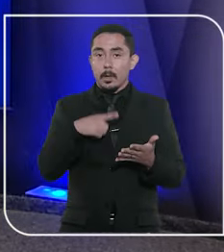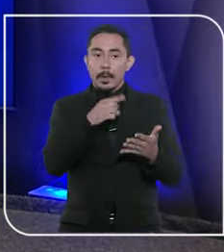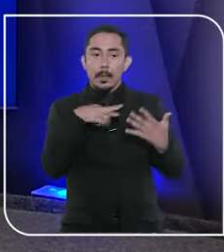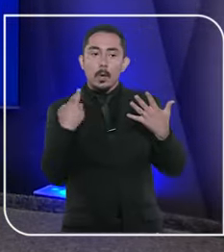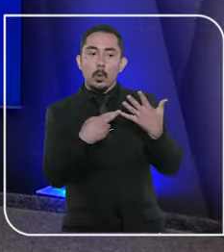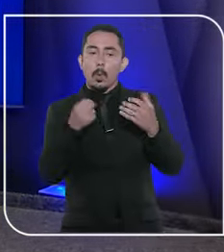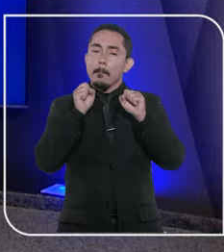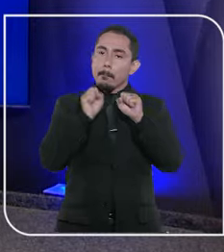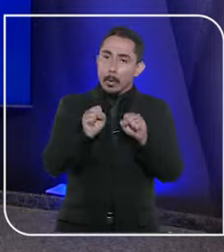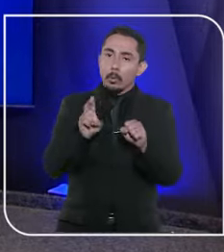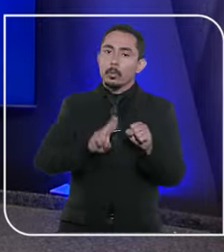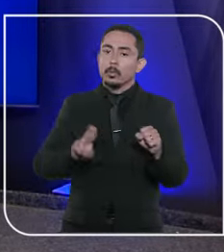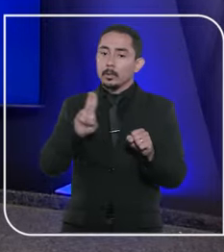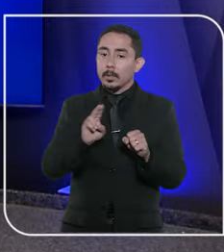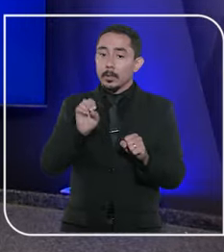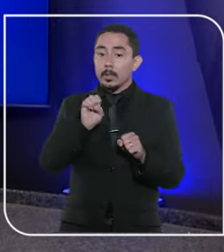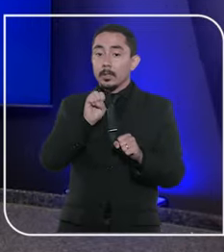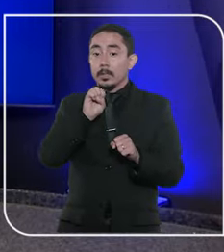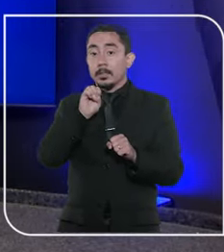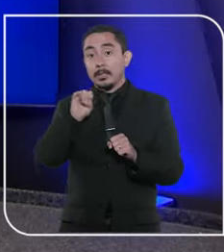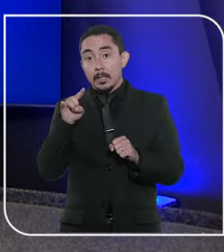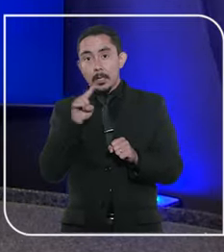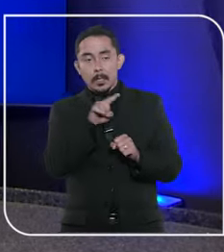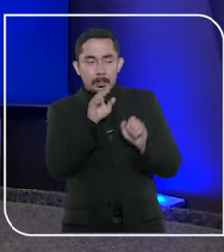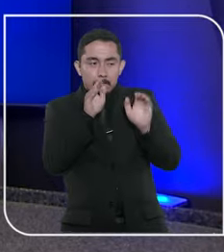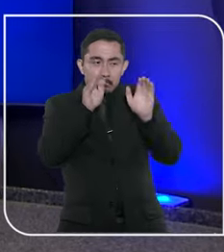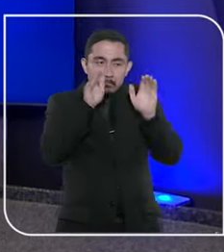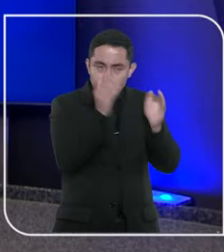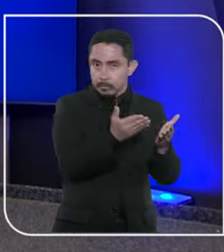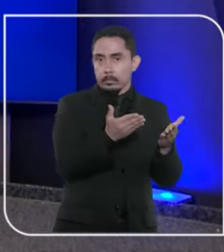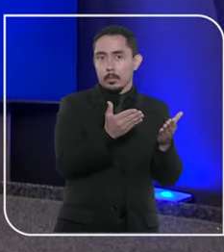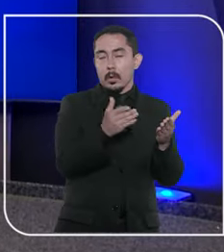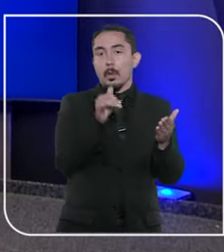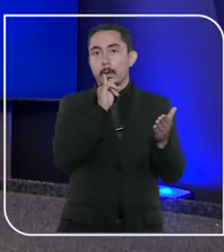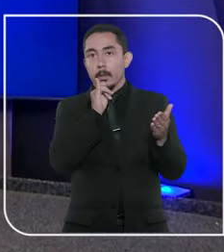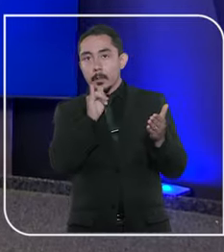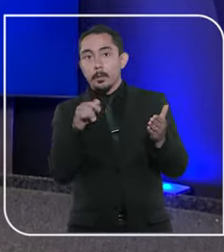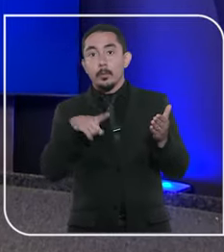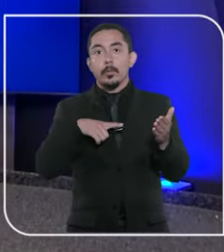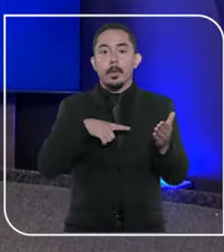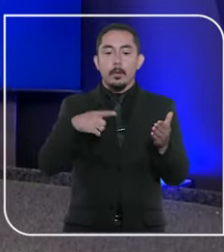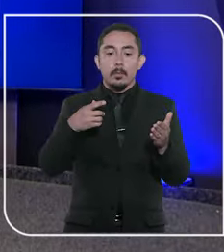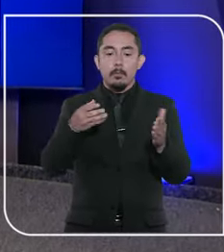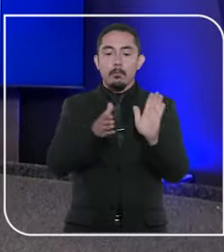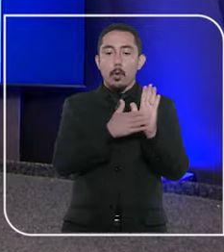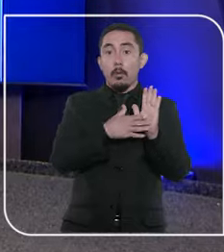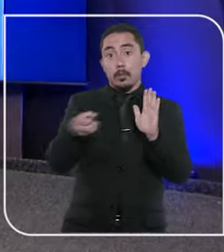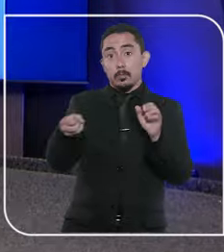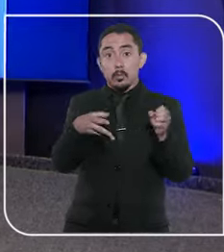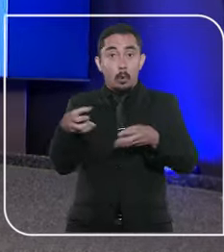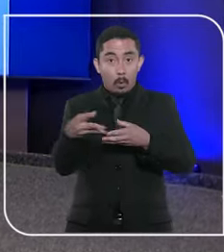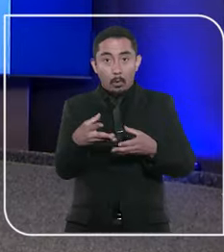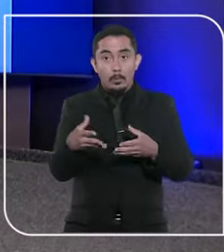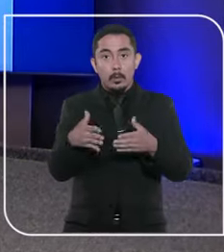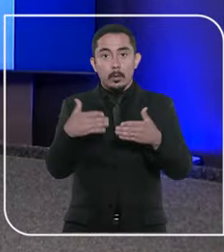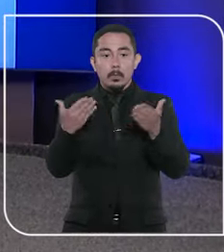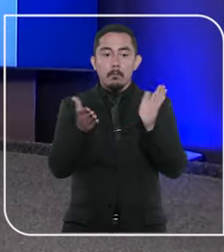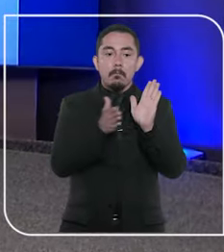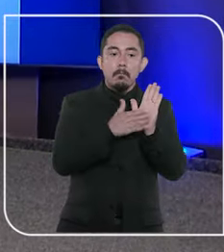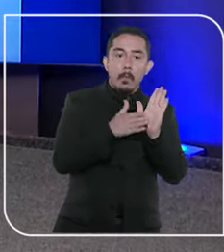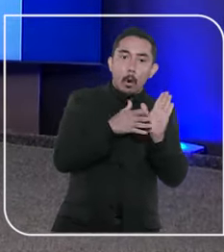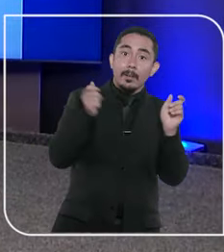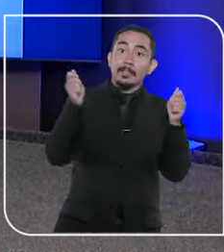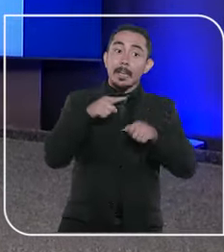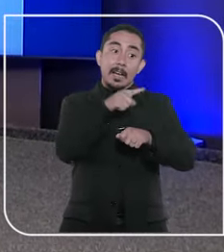condenatória. Esse recurso pode ser utilizado em situações específicas, como quando surgem novas